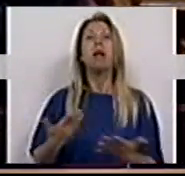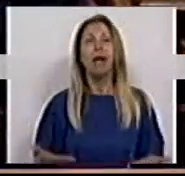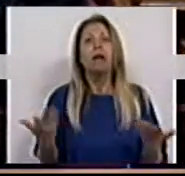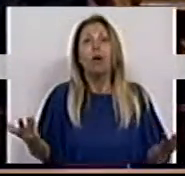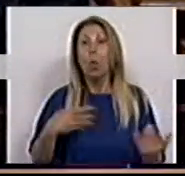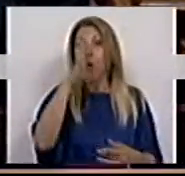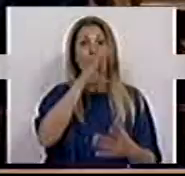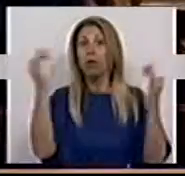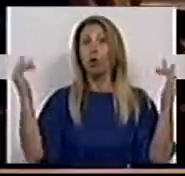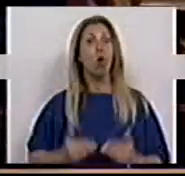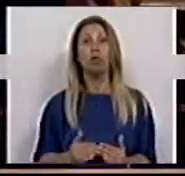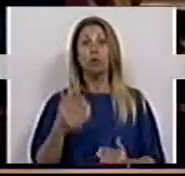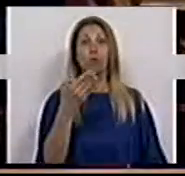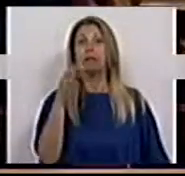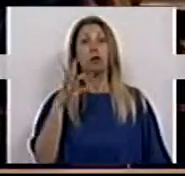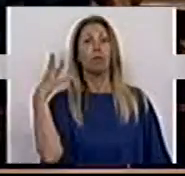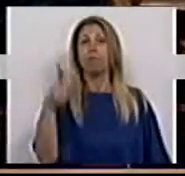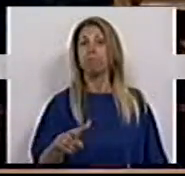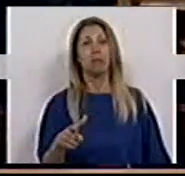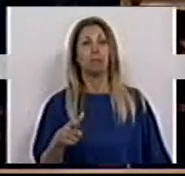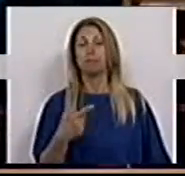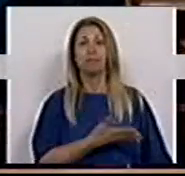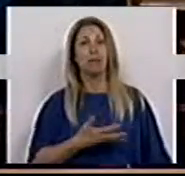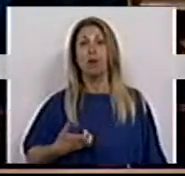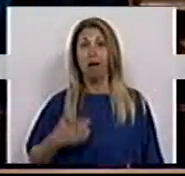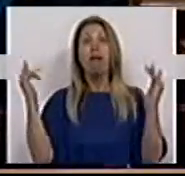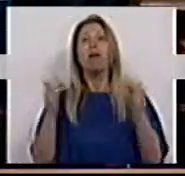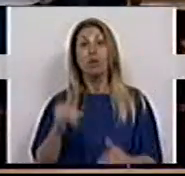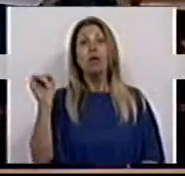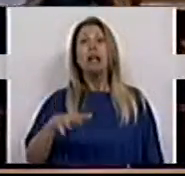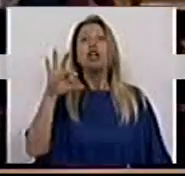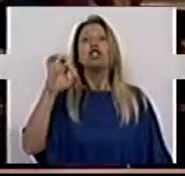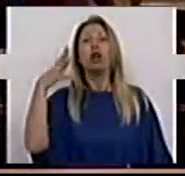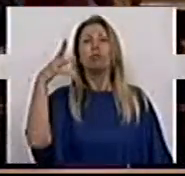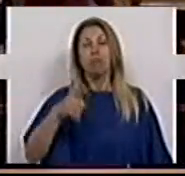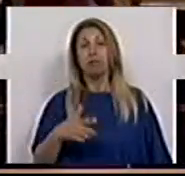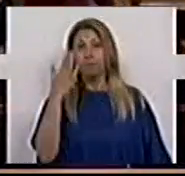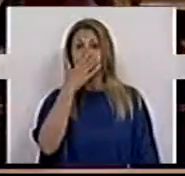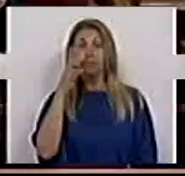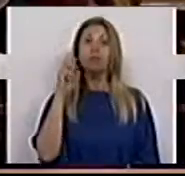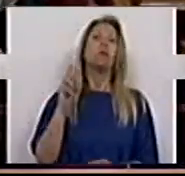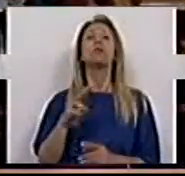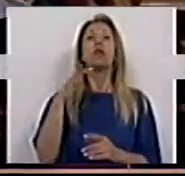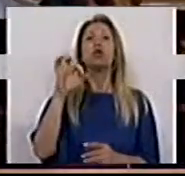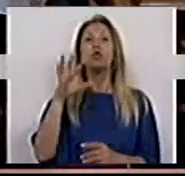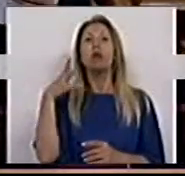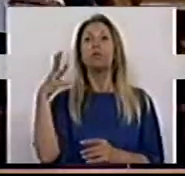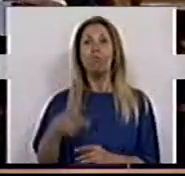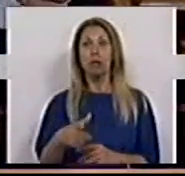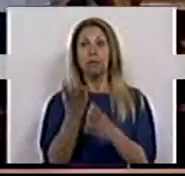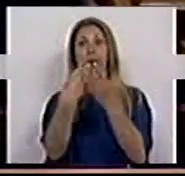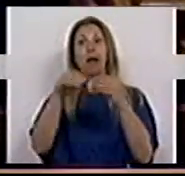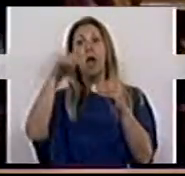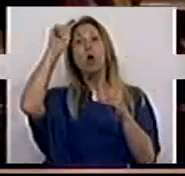não reduziu 104 mil desempregados, só reduziu 18 mil desempregados. Se nós pegarmos nesses 18 mil e acrescentámos os